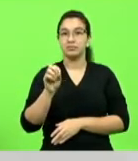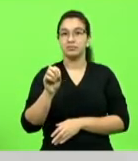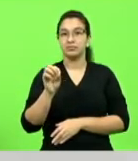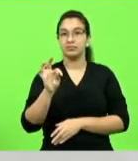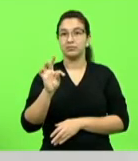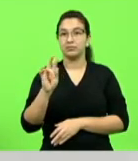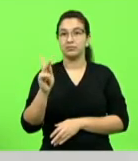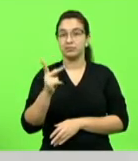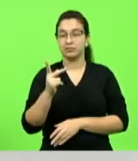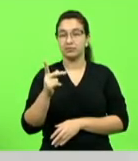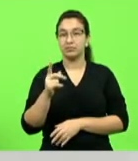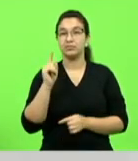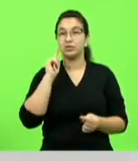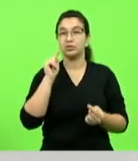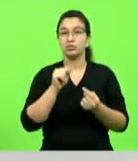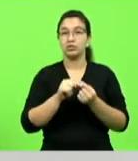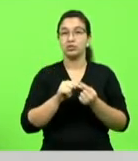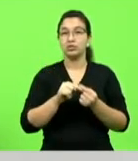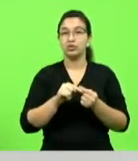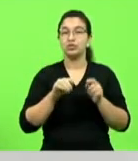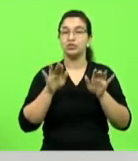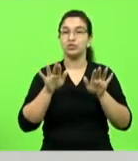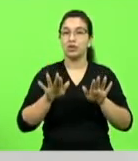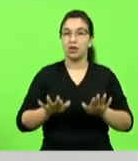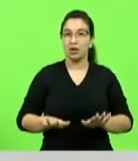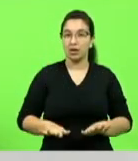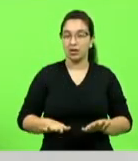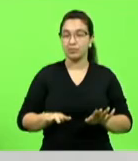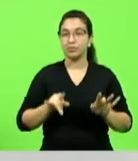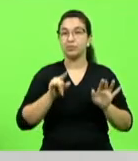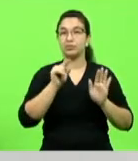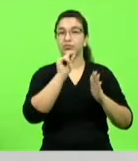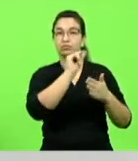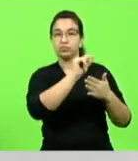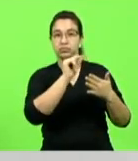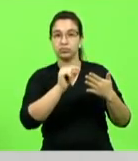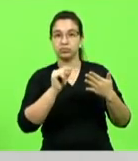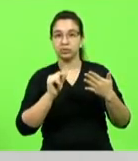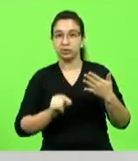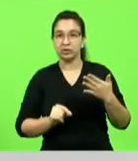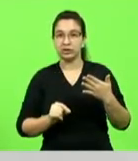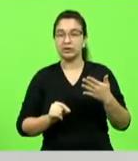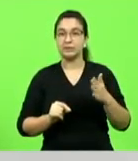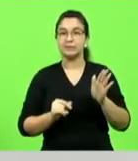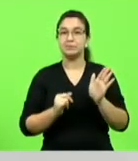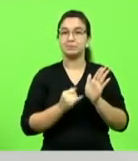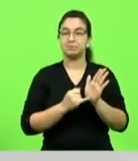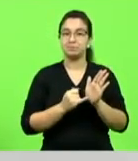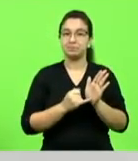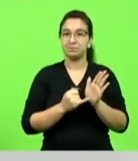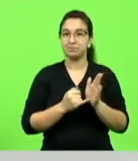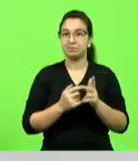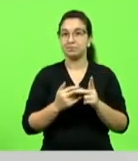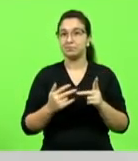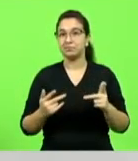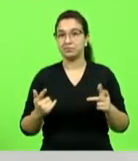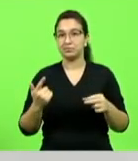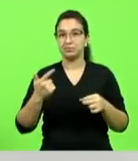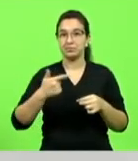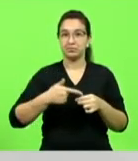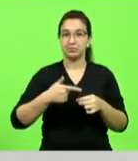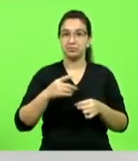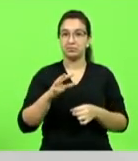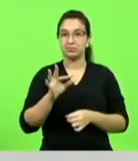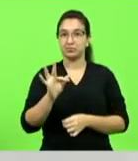equalizar pacificar as questões relativas a tributação em cima do combustível fóssil é